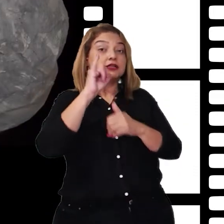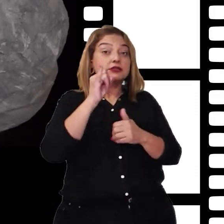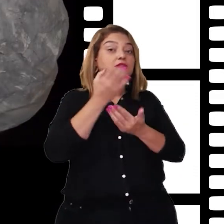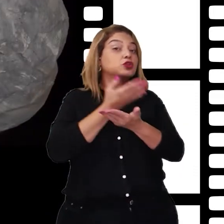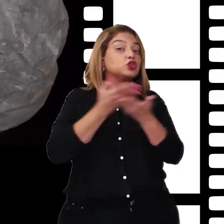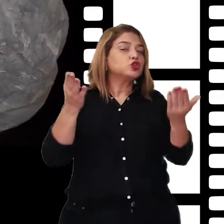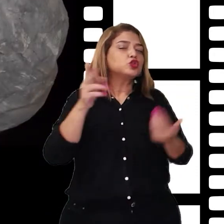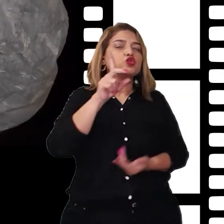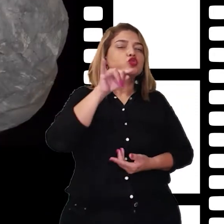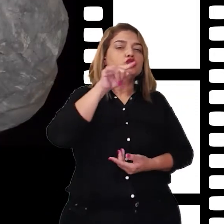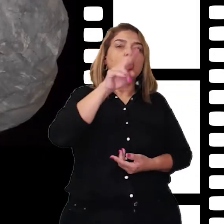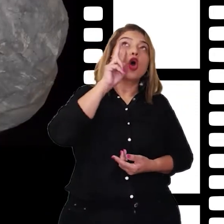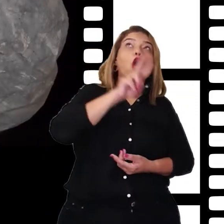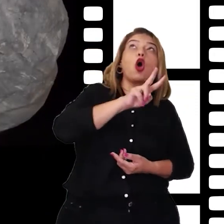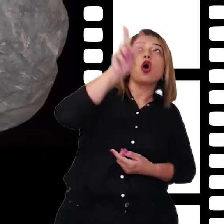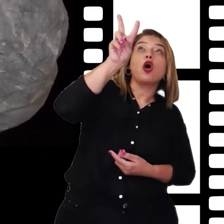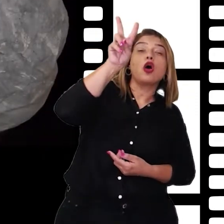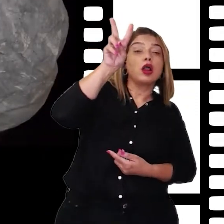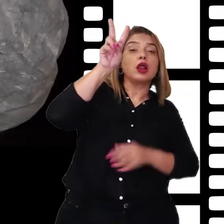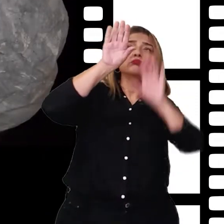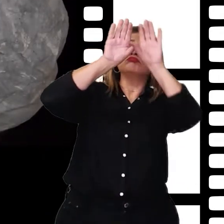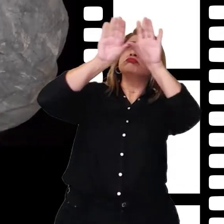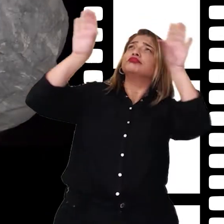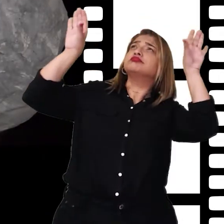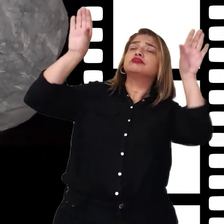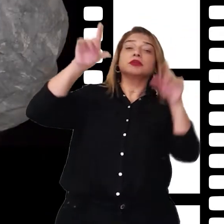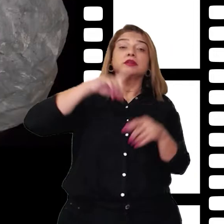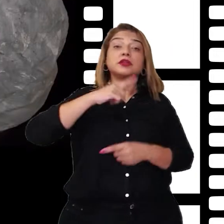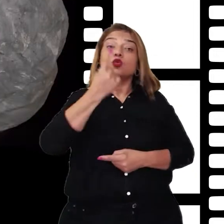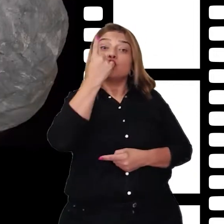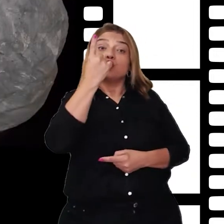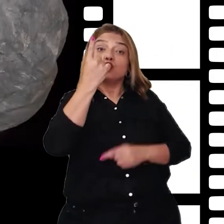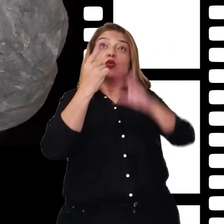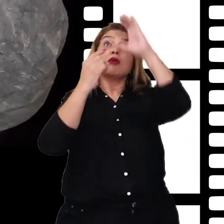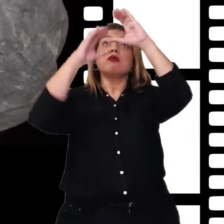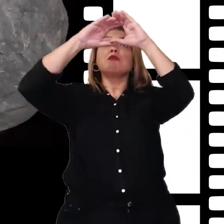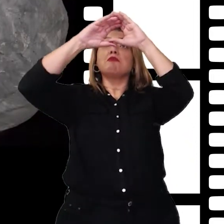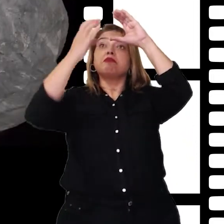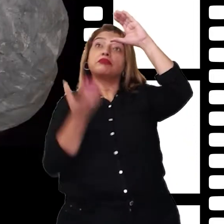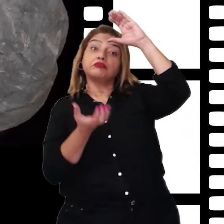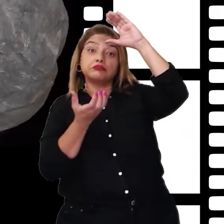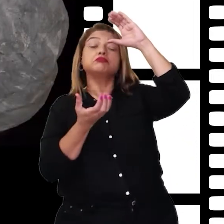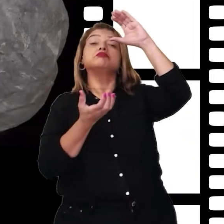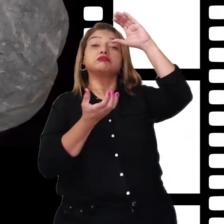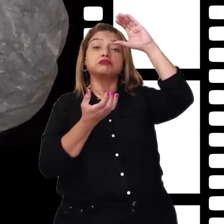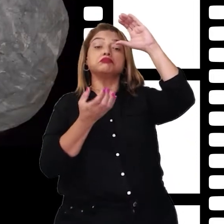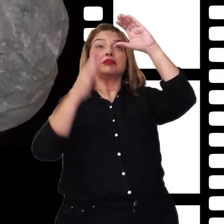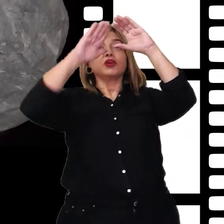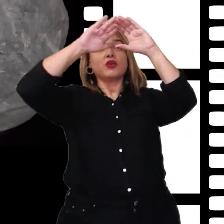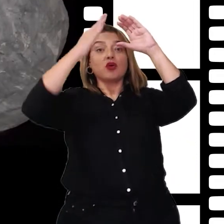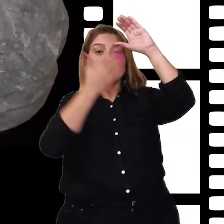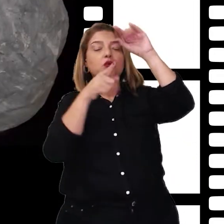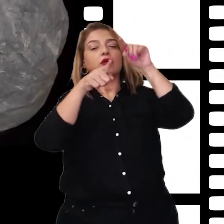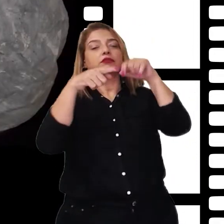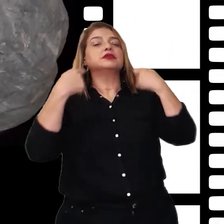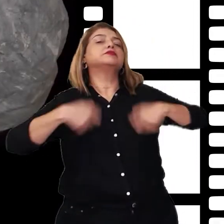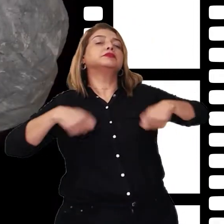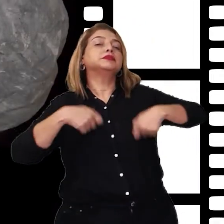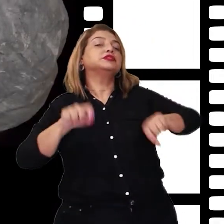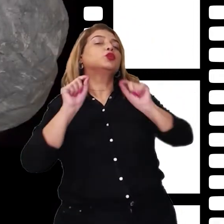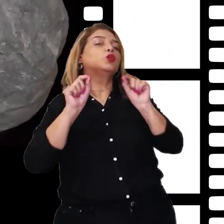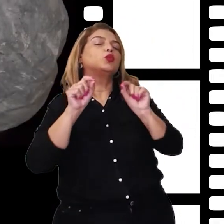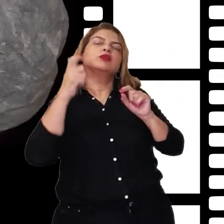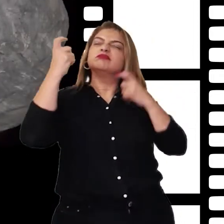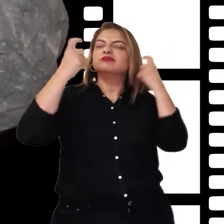vez vocês olharem para o céu e só estiver um pedaço da lua faltando, olha só o que vocês têm que fazer. Não se